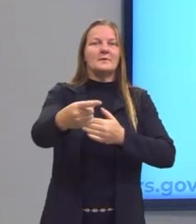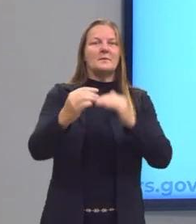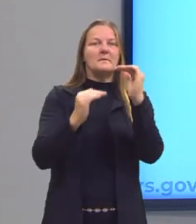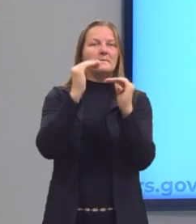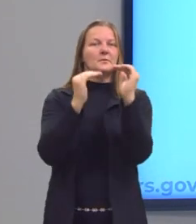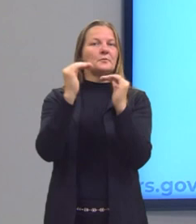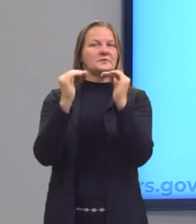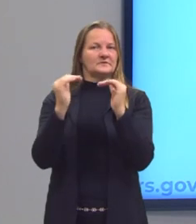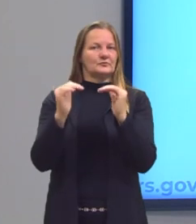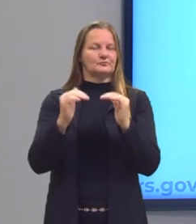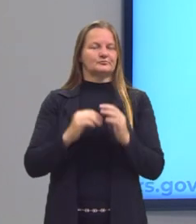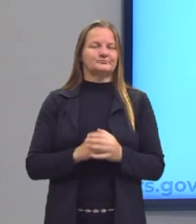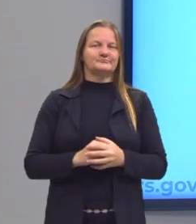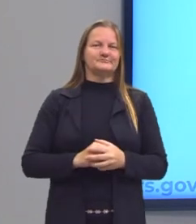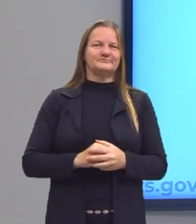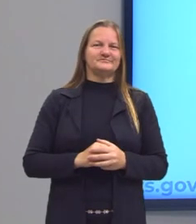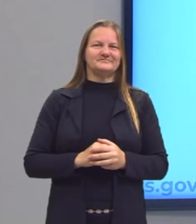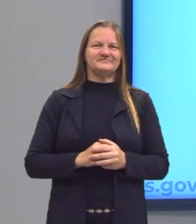a proporção.